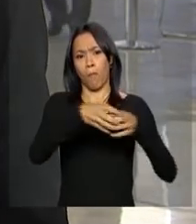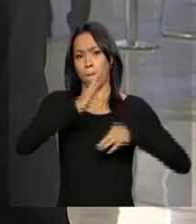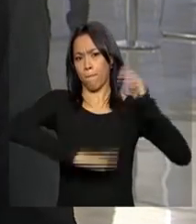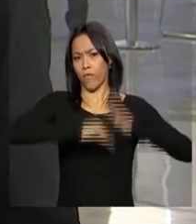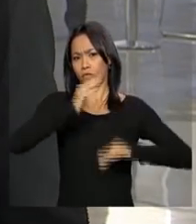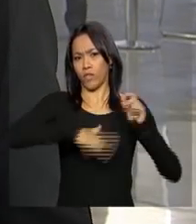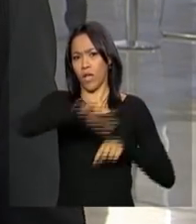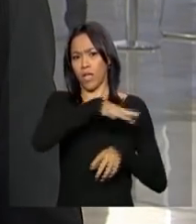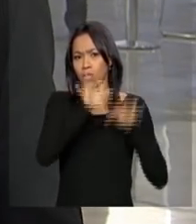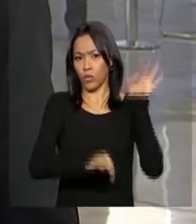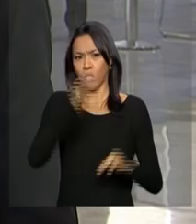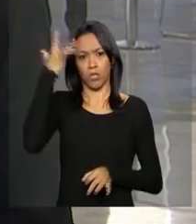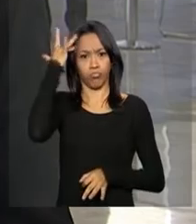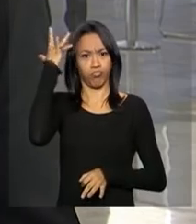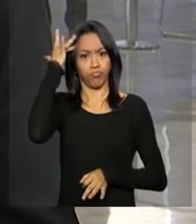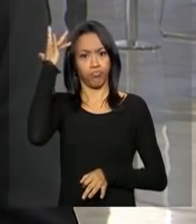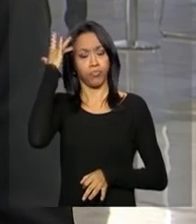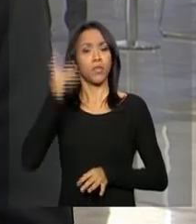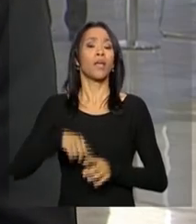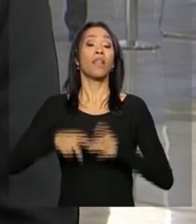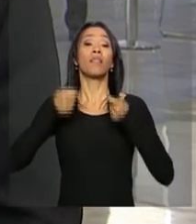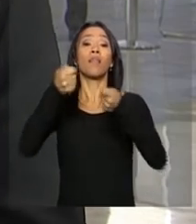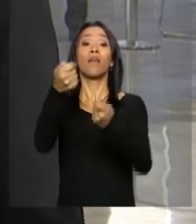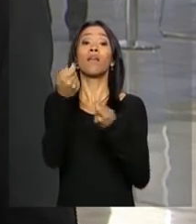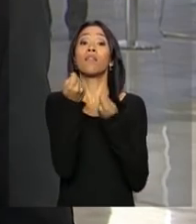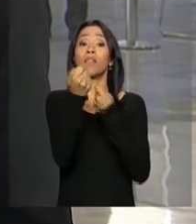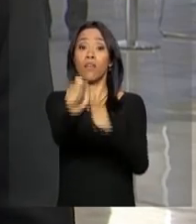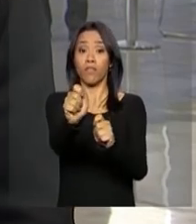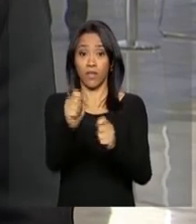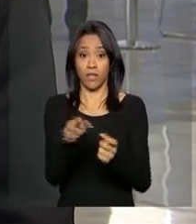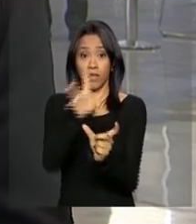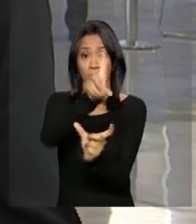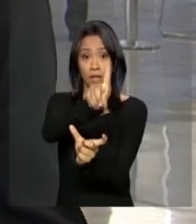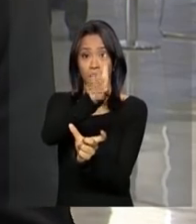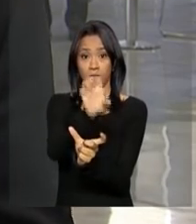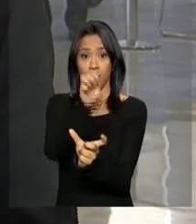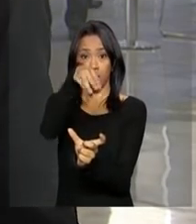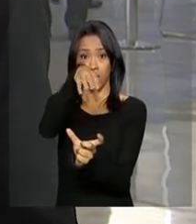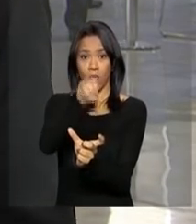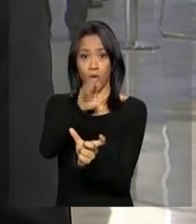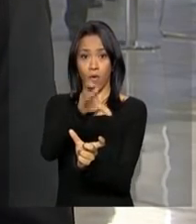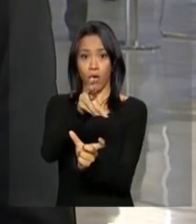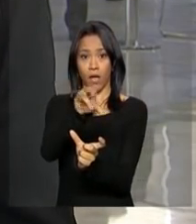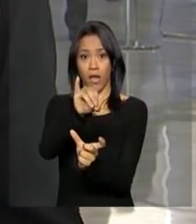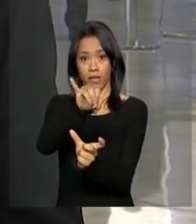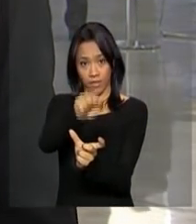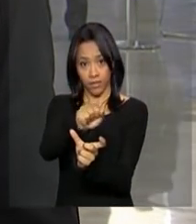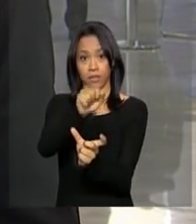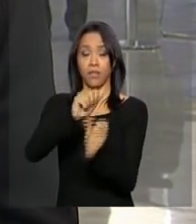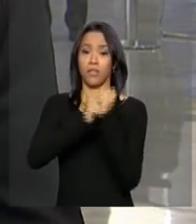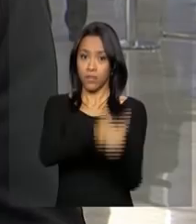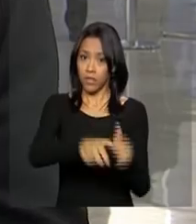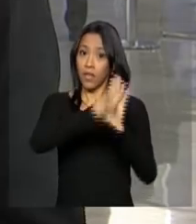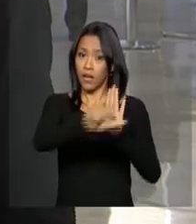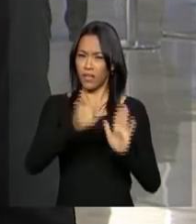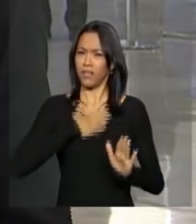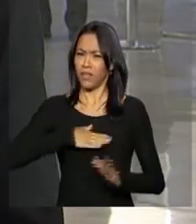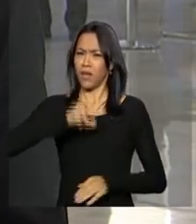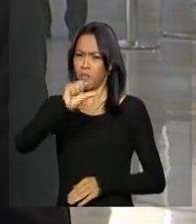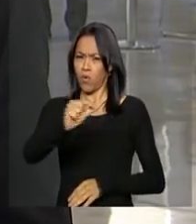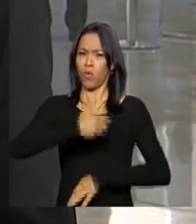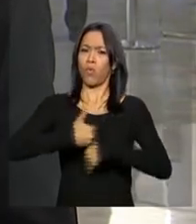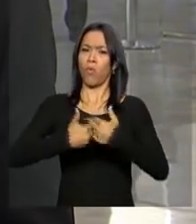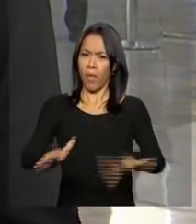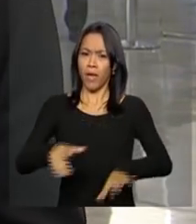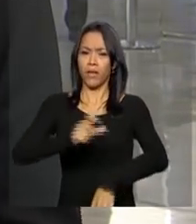um encontro pela legalidade e em defesa da democracia. Esse encontro, ele deve começar aí a qualquer momento, agora, a partir das